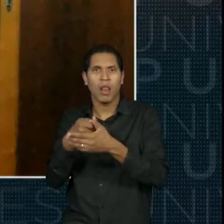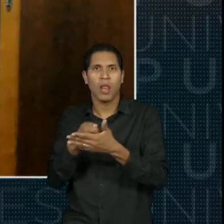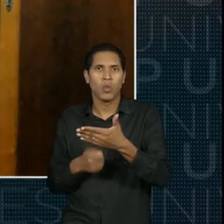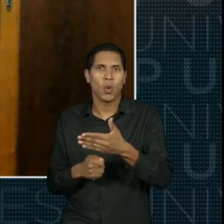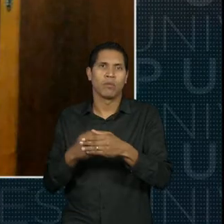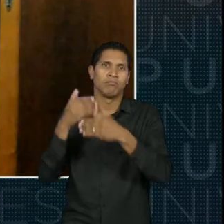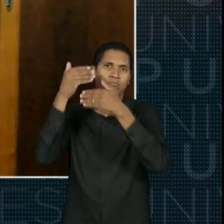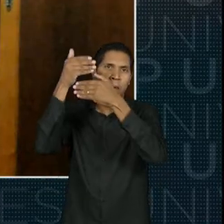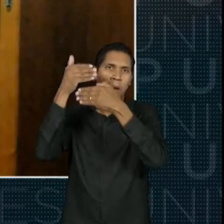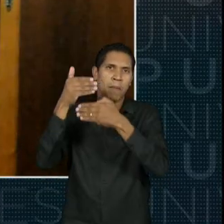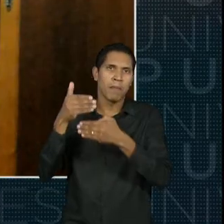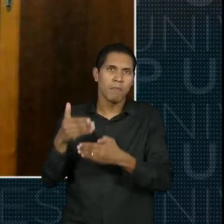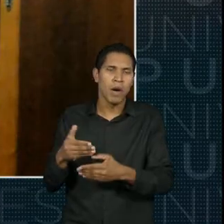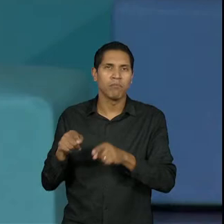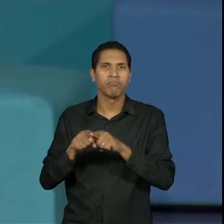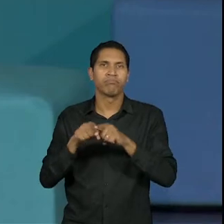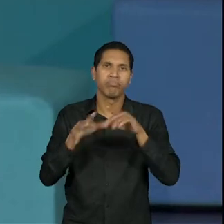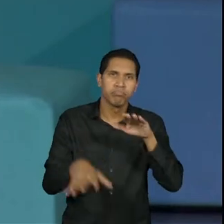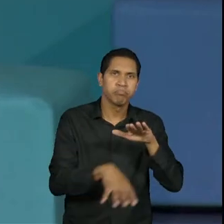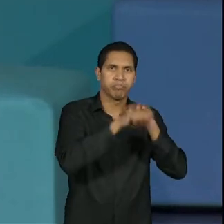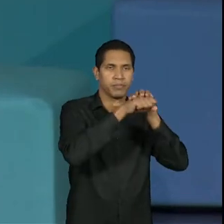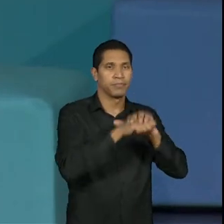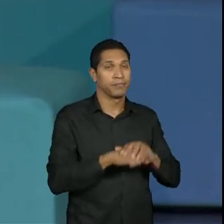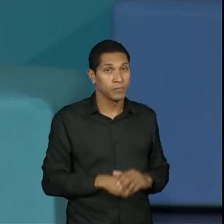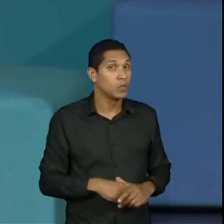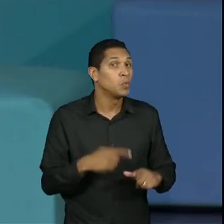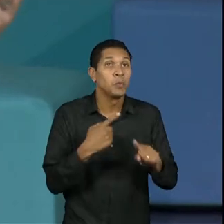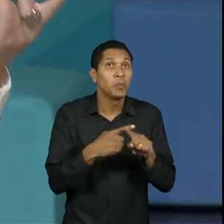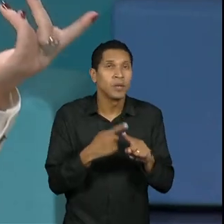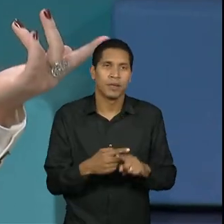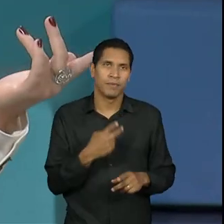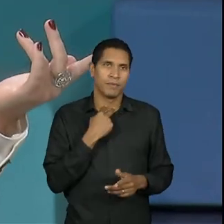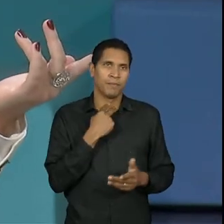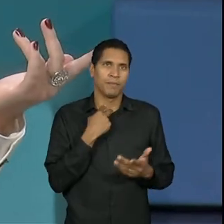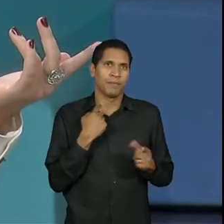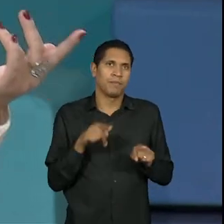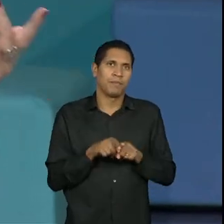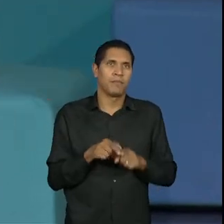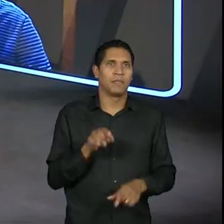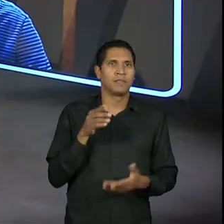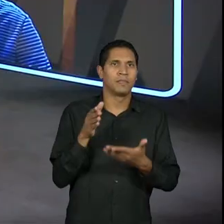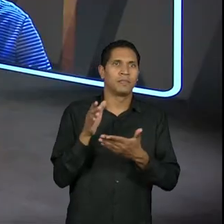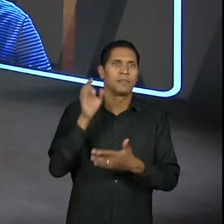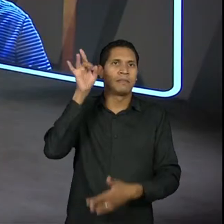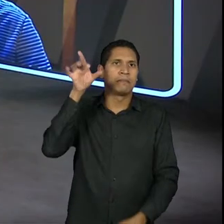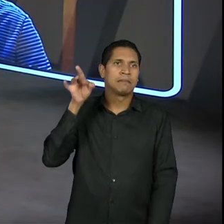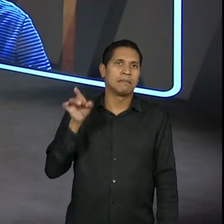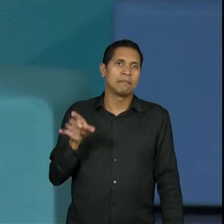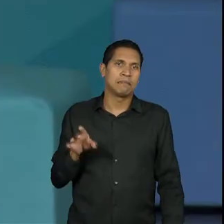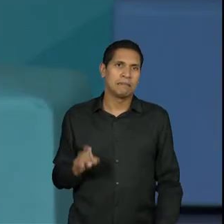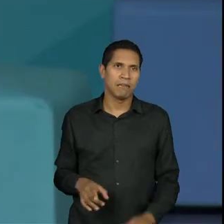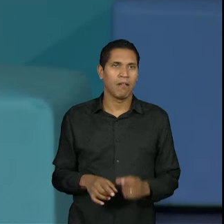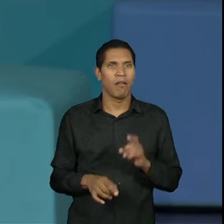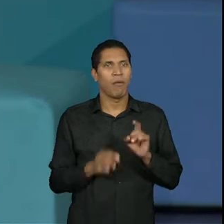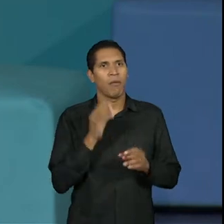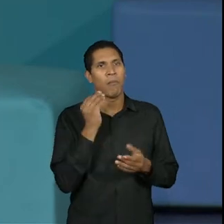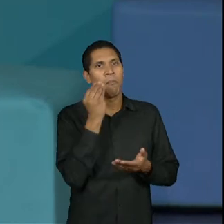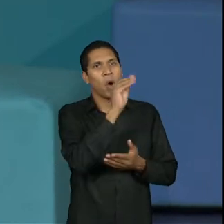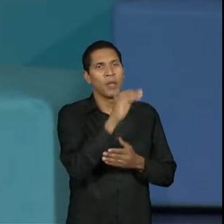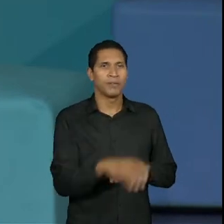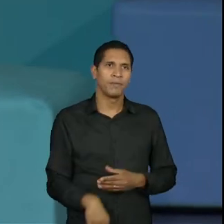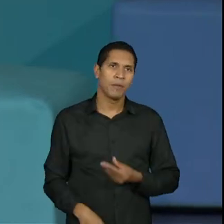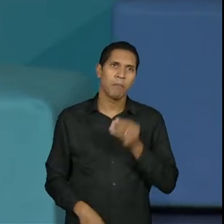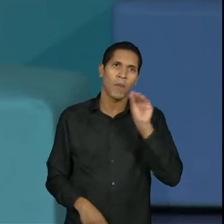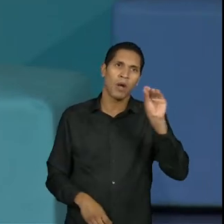o importante de entender por que não dá para fazer essas postagens, eu estava até conversando com a Maria Helena, essas postagens picadinhas, assim, por dizer,